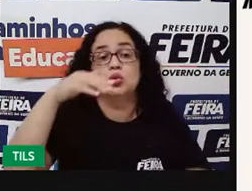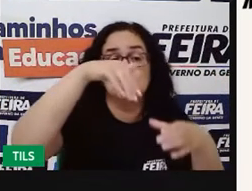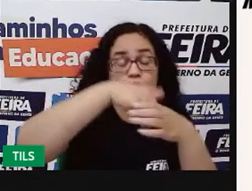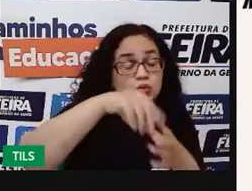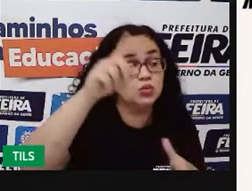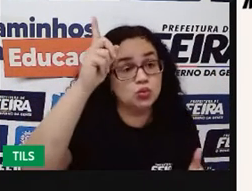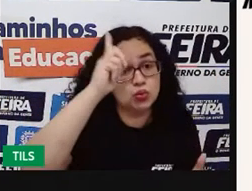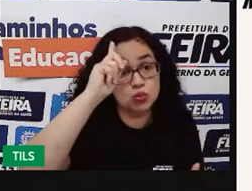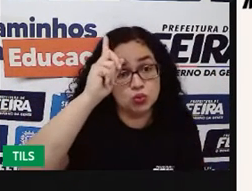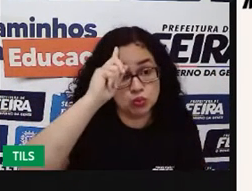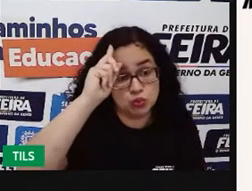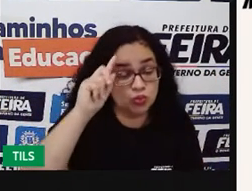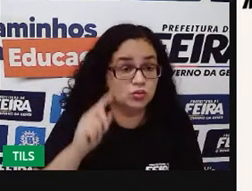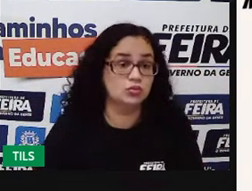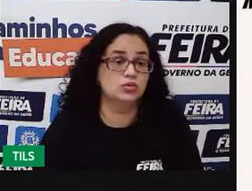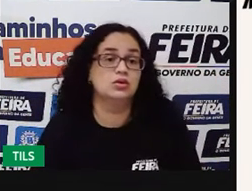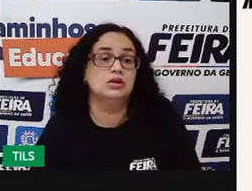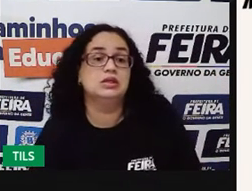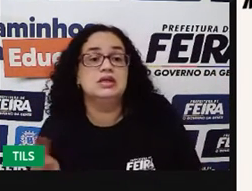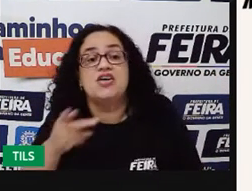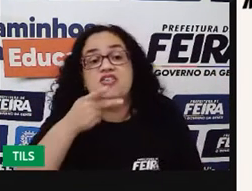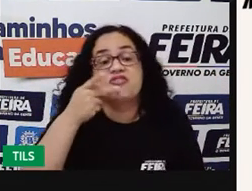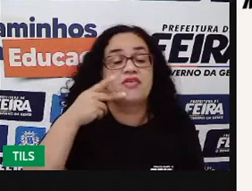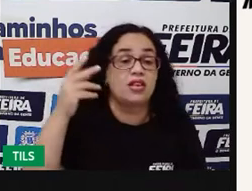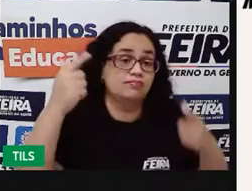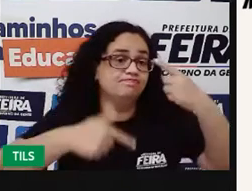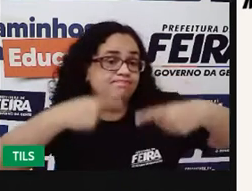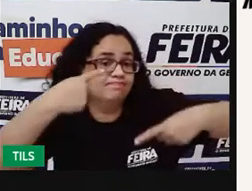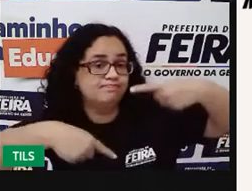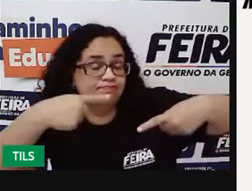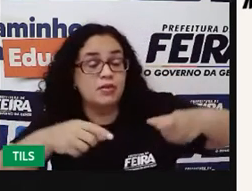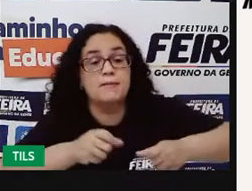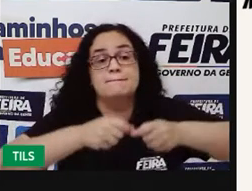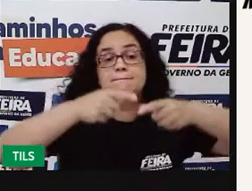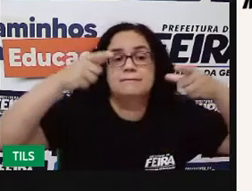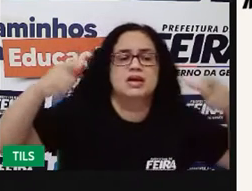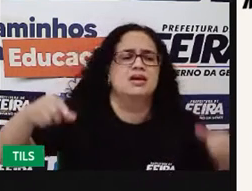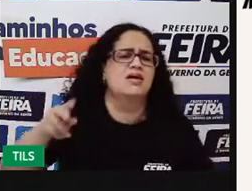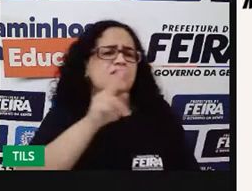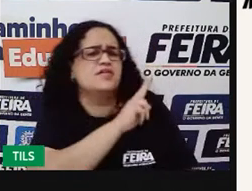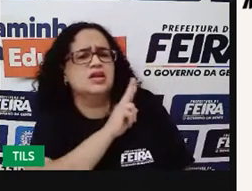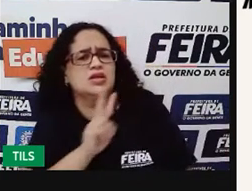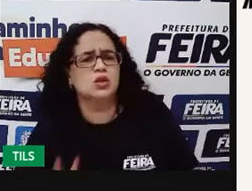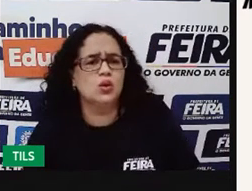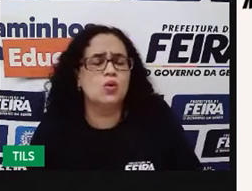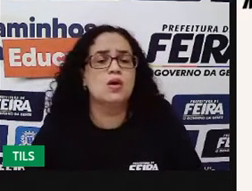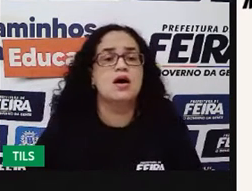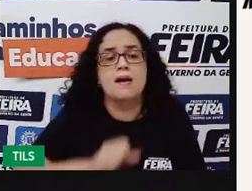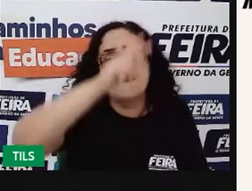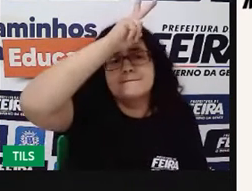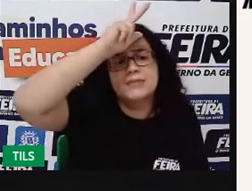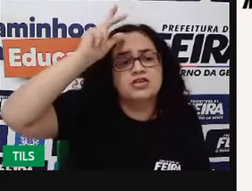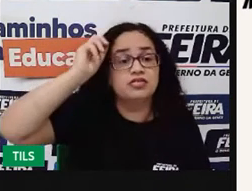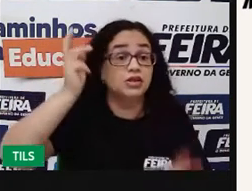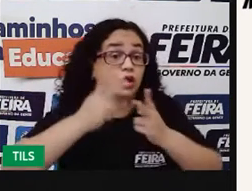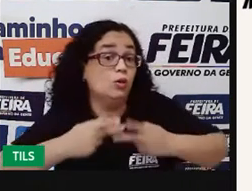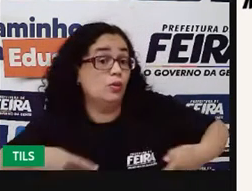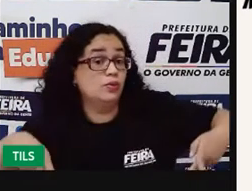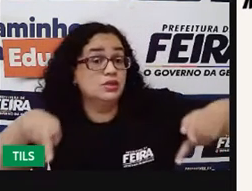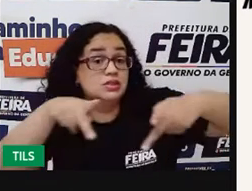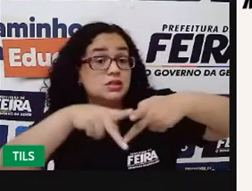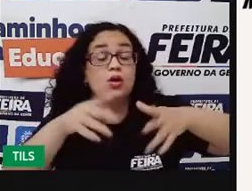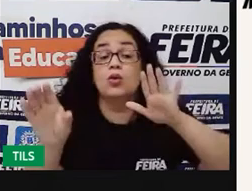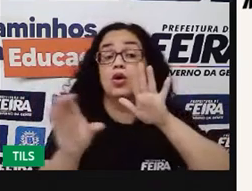pública, dentro de uma discussão maior com vereadores, perfeito, a população, a